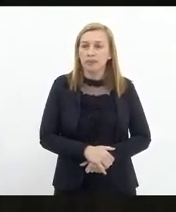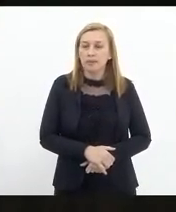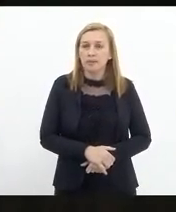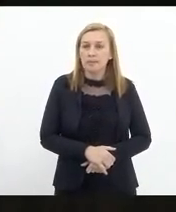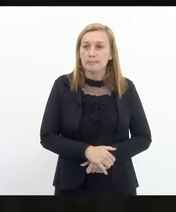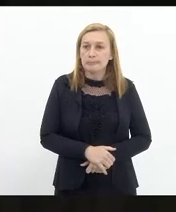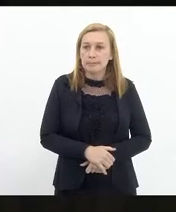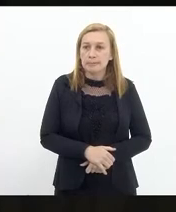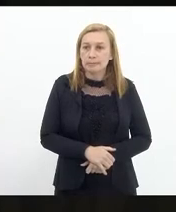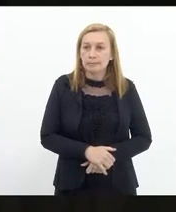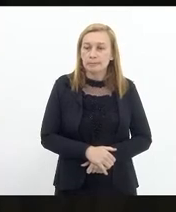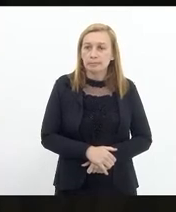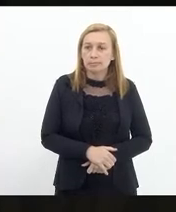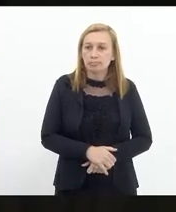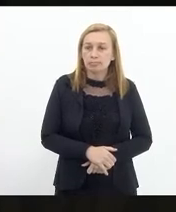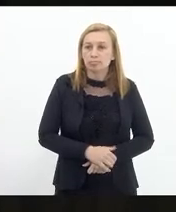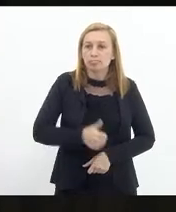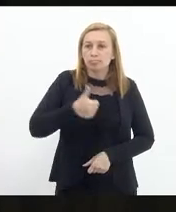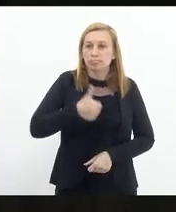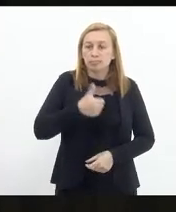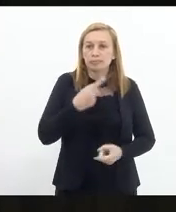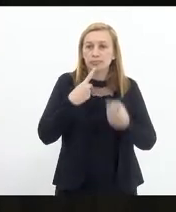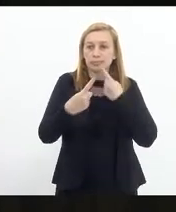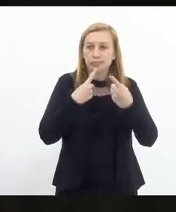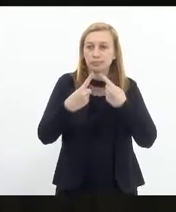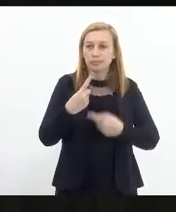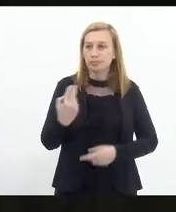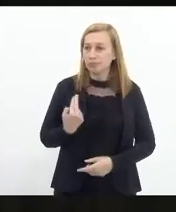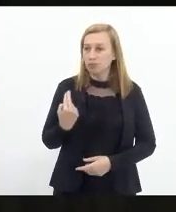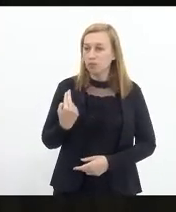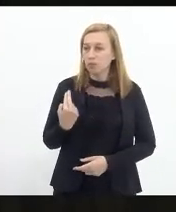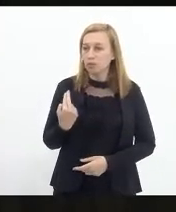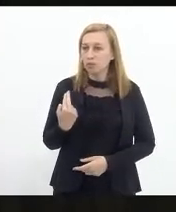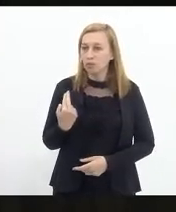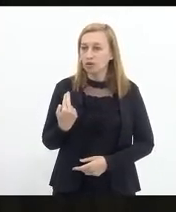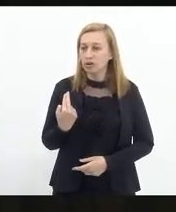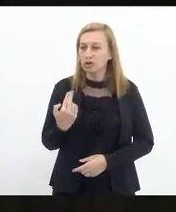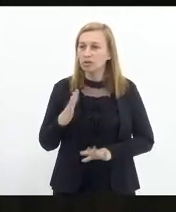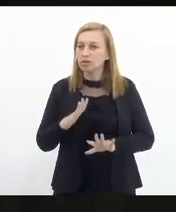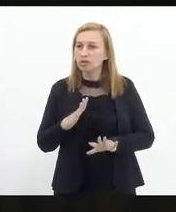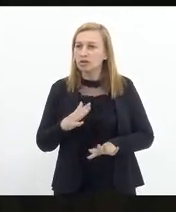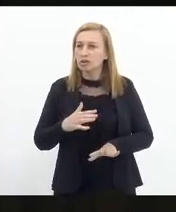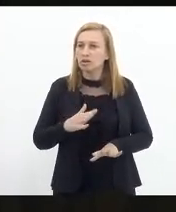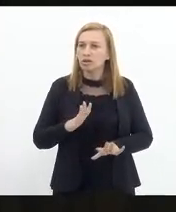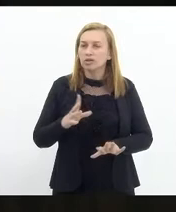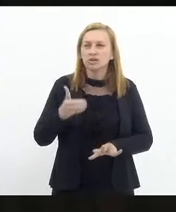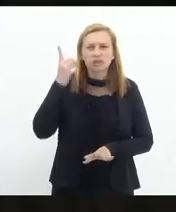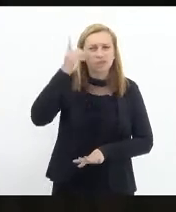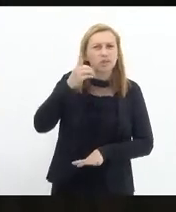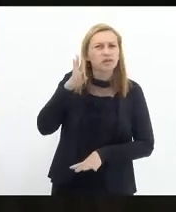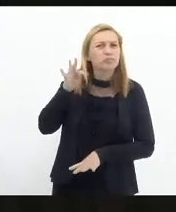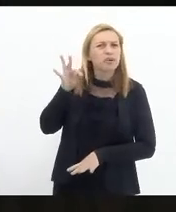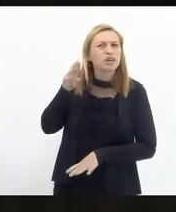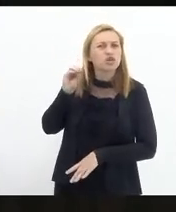Em tramitação ordinária, em primeira discussão, segundo a discussão... Deputado Bebeto?